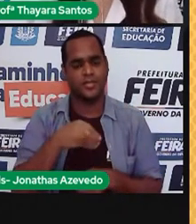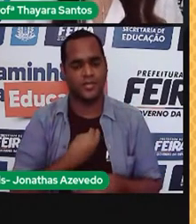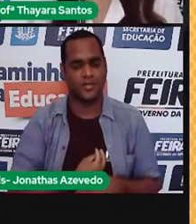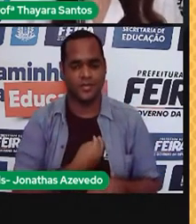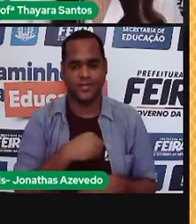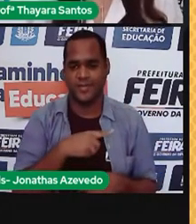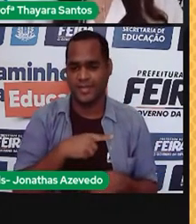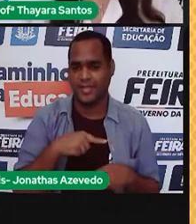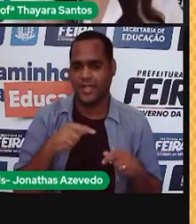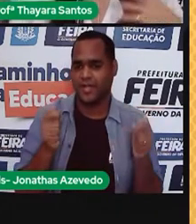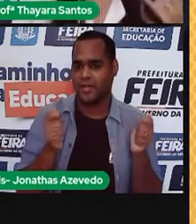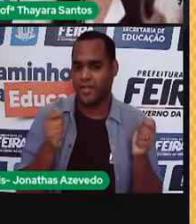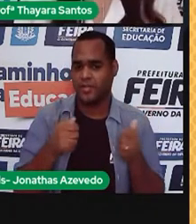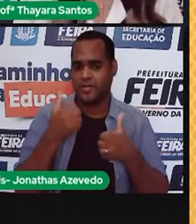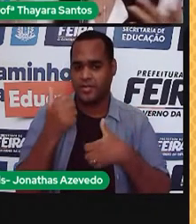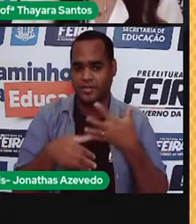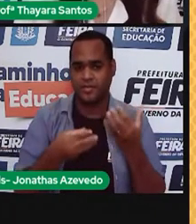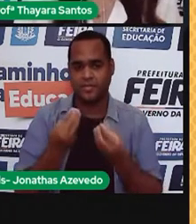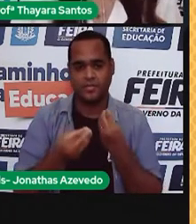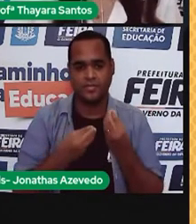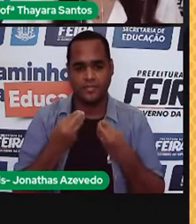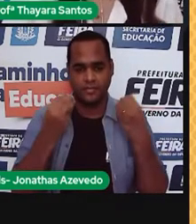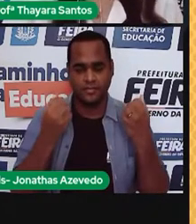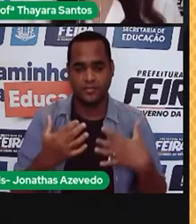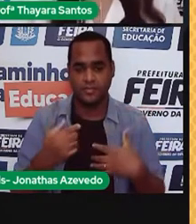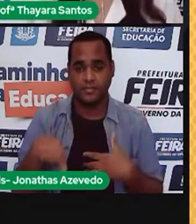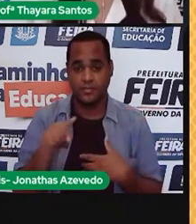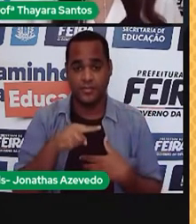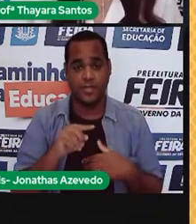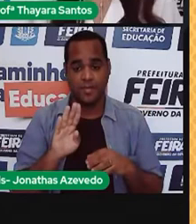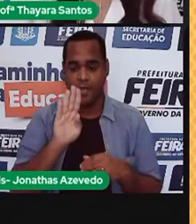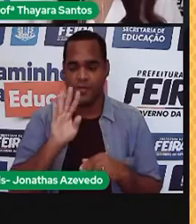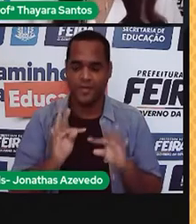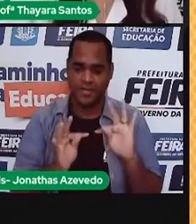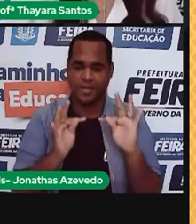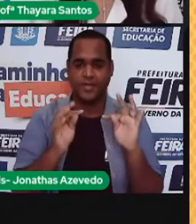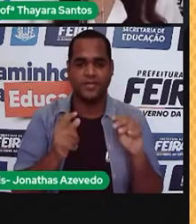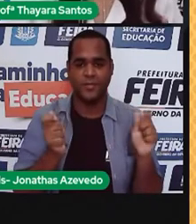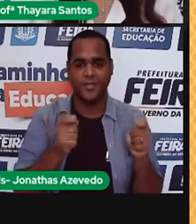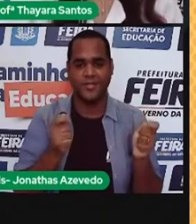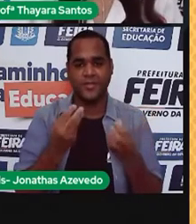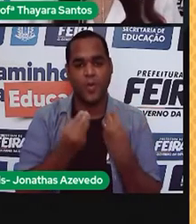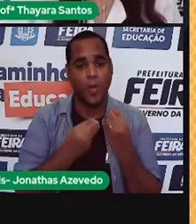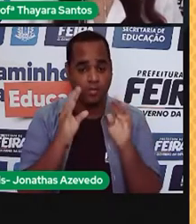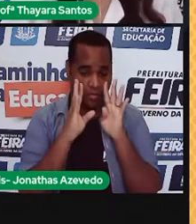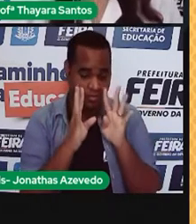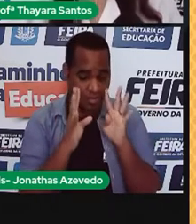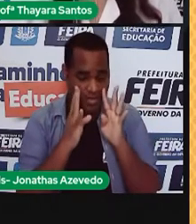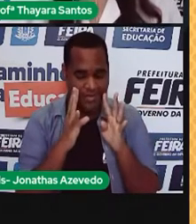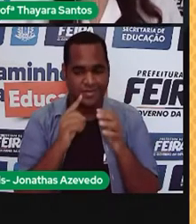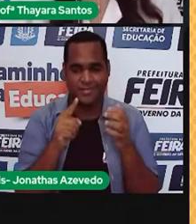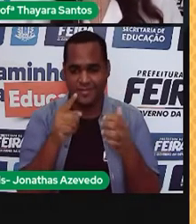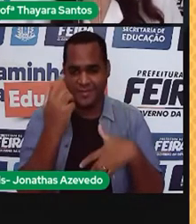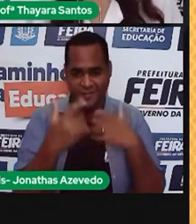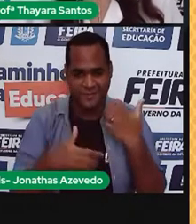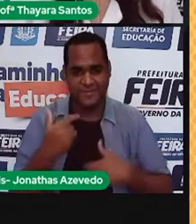um dos tipos, das áreas de aplicação da biotecnologia. Então vamos lá, preste atenção aí do outro lado.